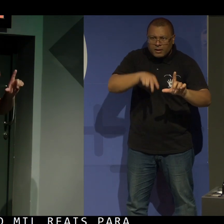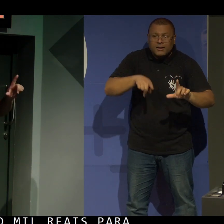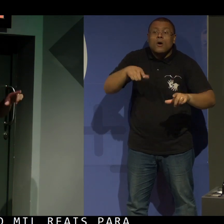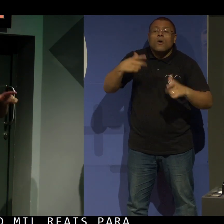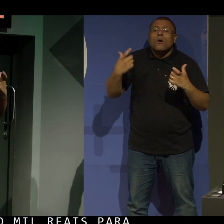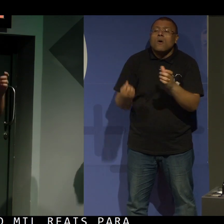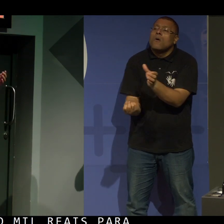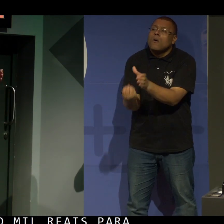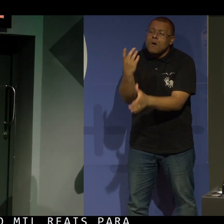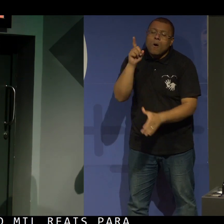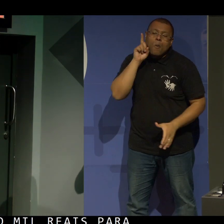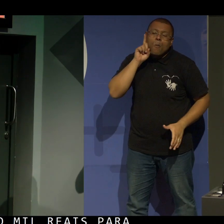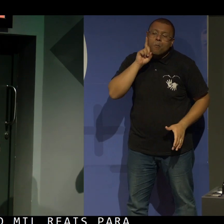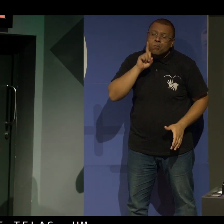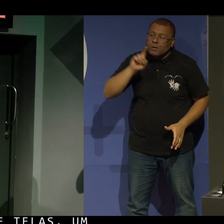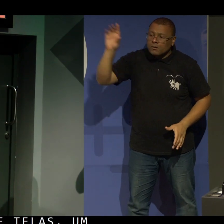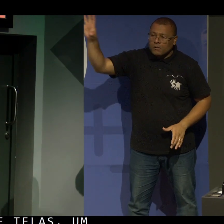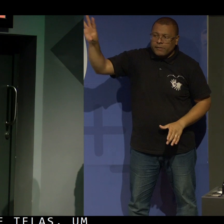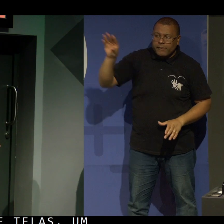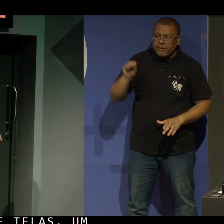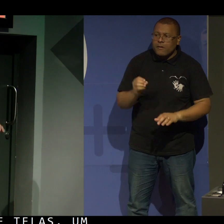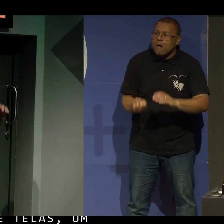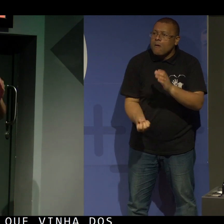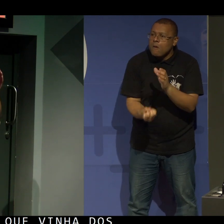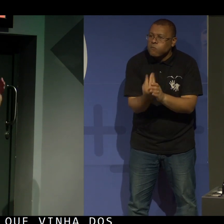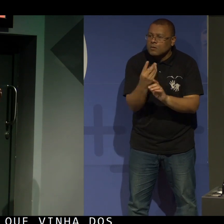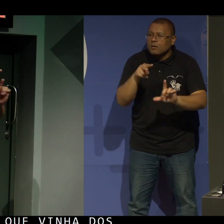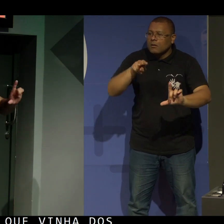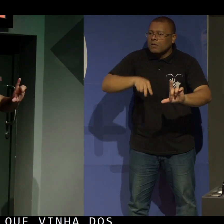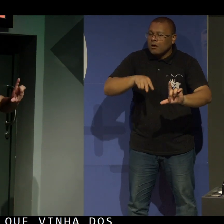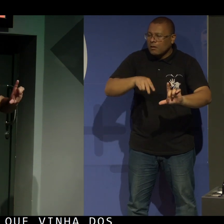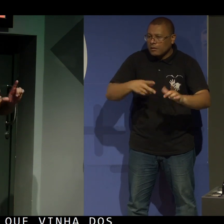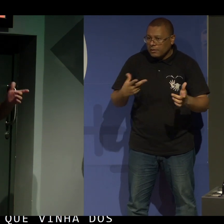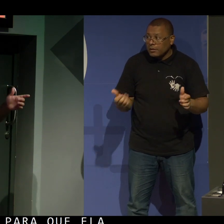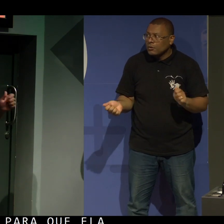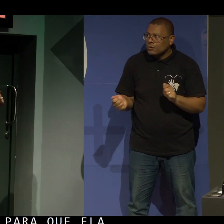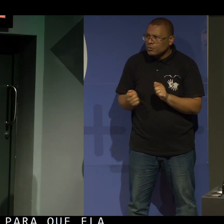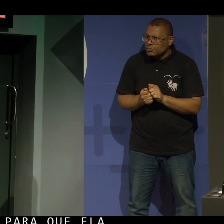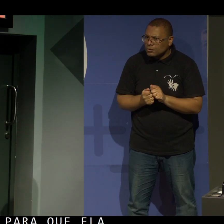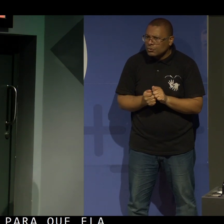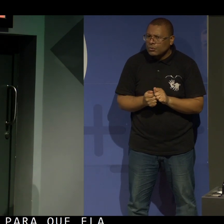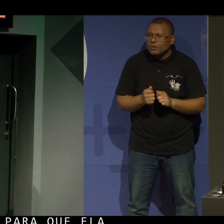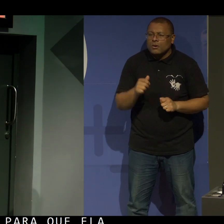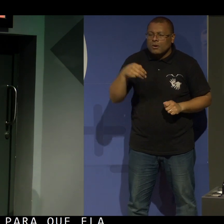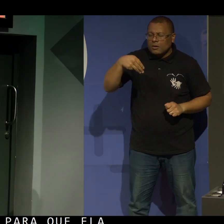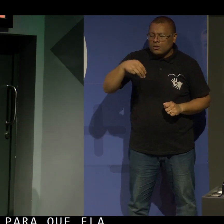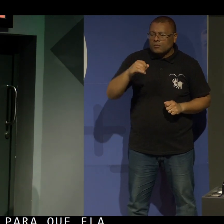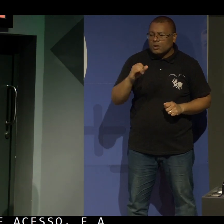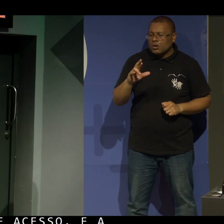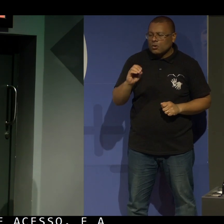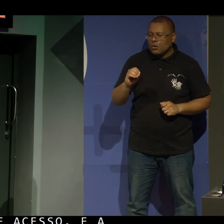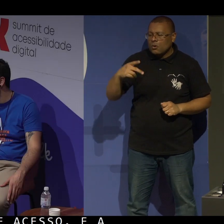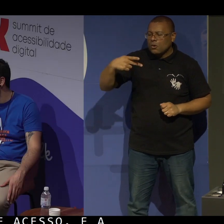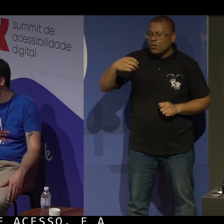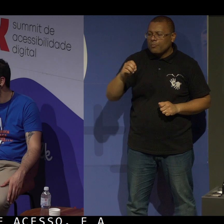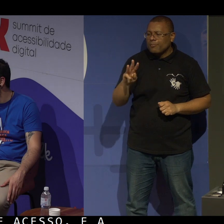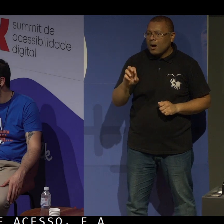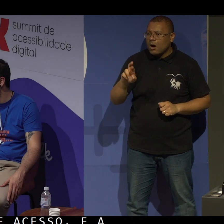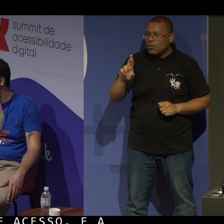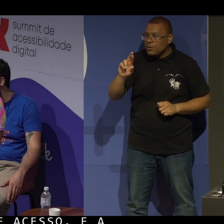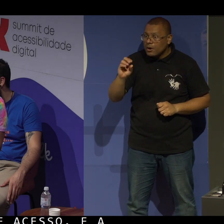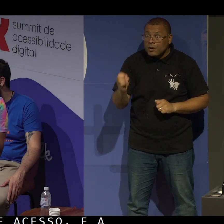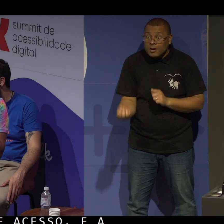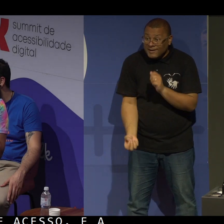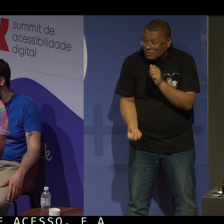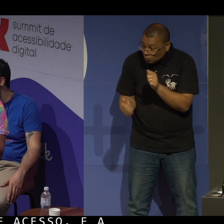Estados Unidos, para que ela pudesse ter esse acesso. E a gente, junto com a Micropower, desenvolveu o Virtual Vision, que lá na época foi uma